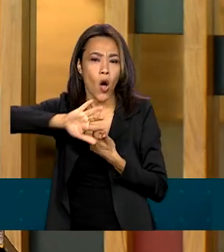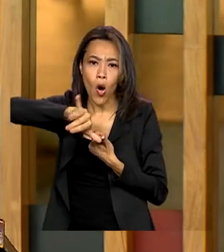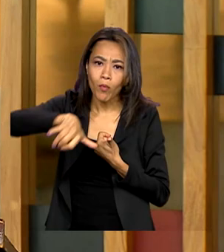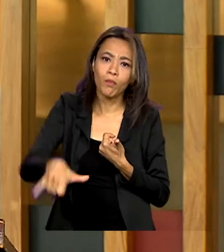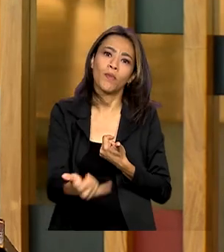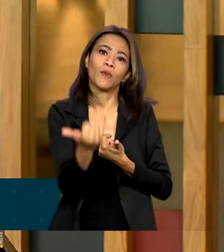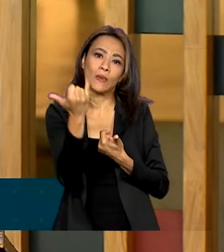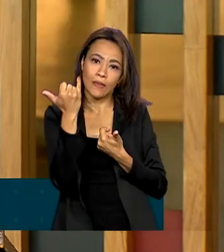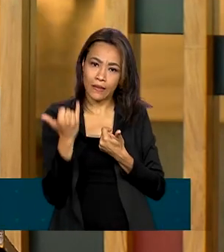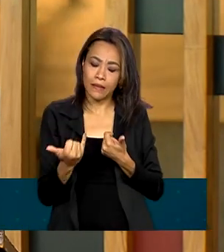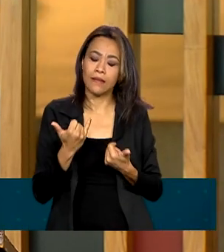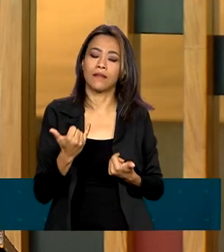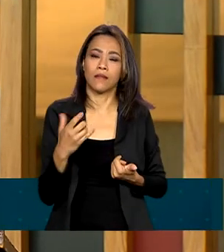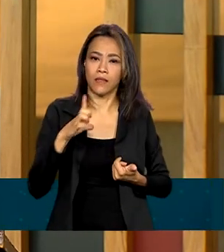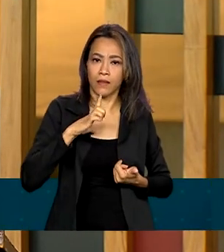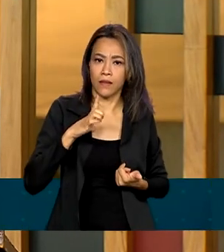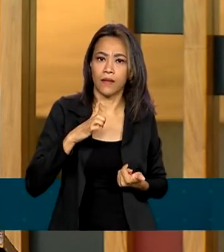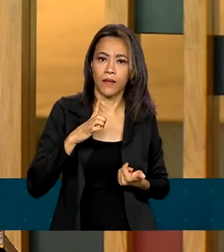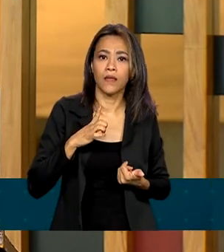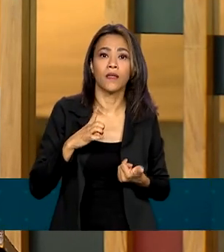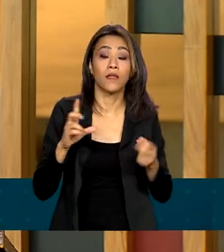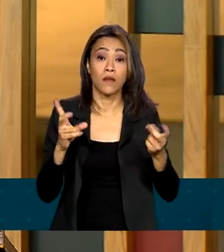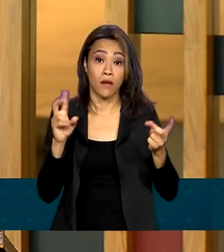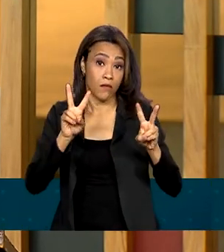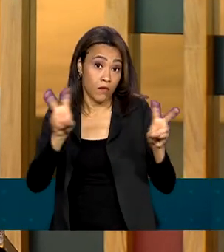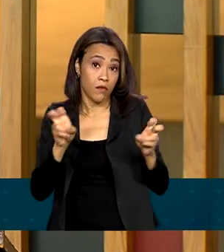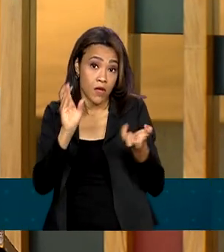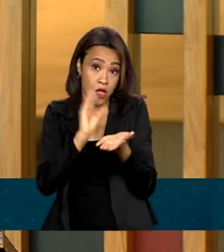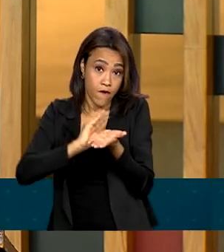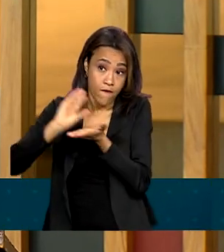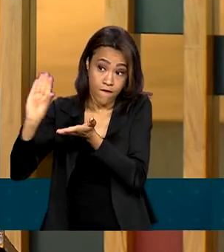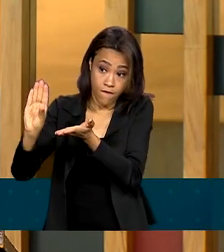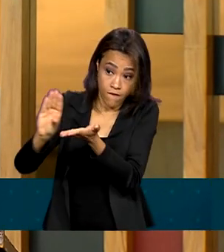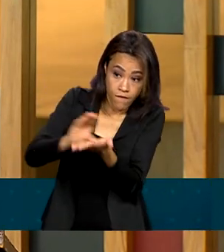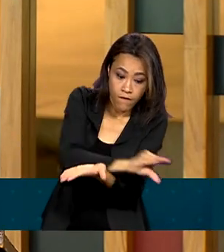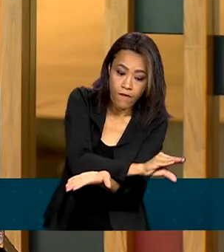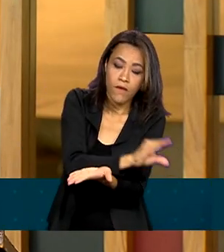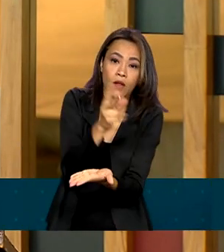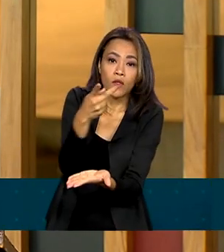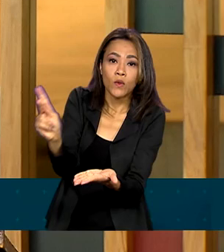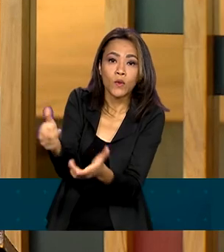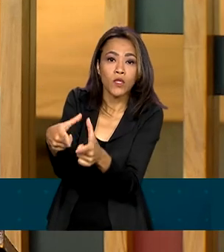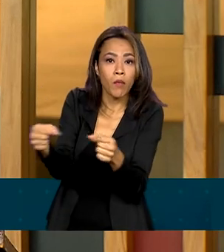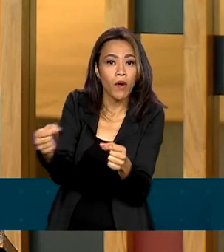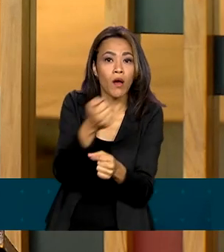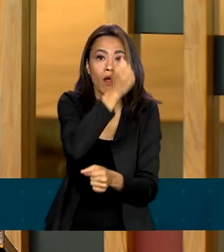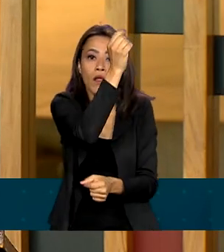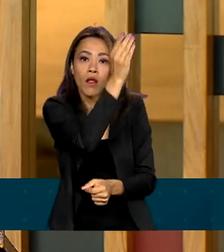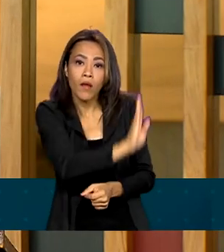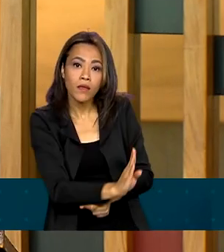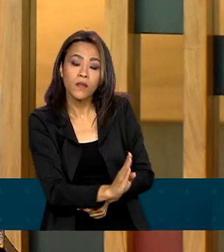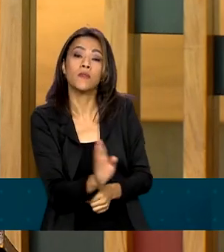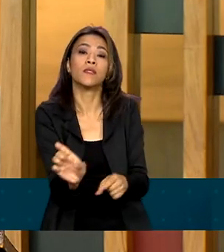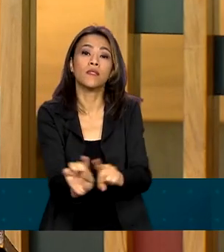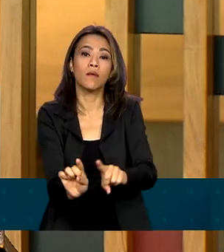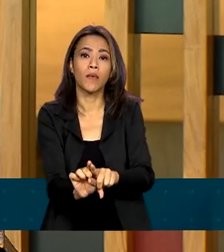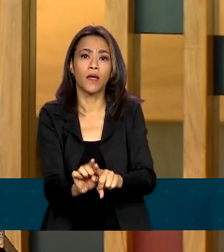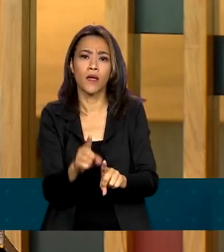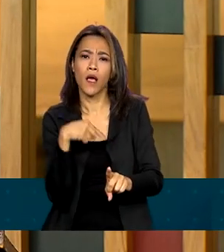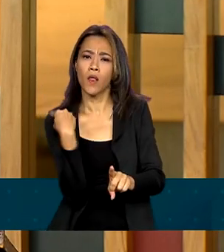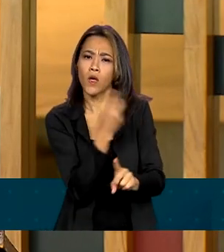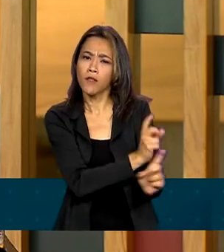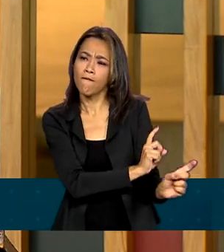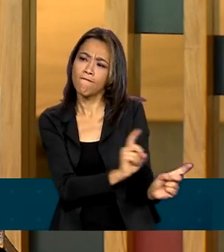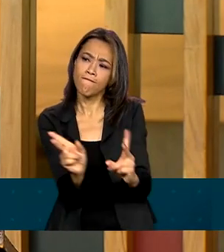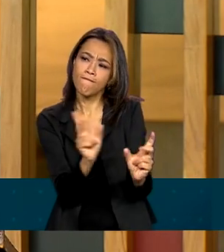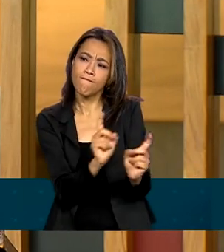apresentam para o incremento dos investimentos japoneses no Brasil, bem como a expansão do nosso comércio